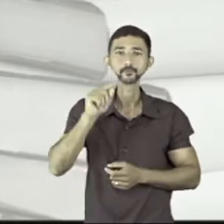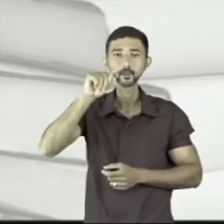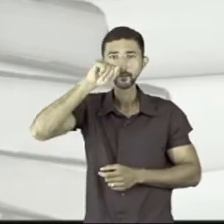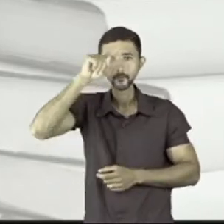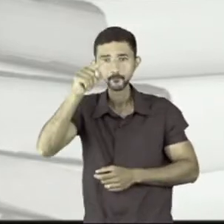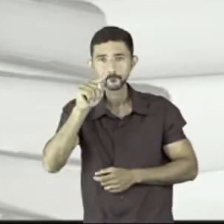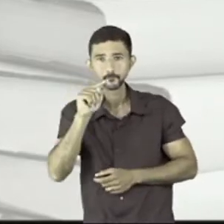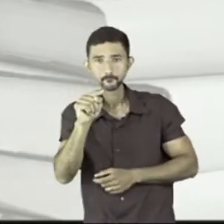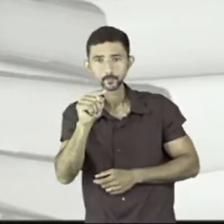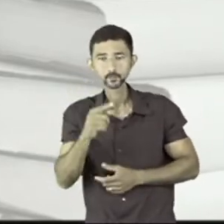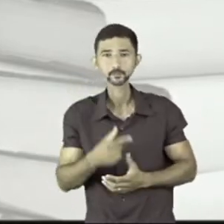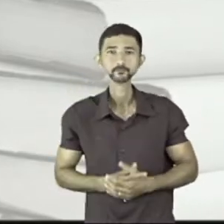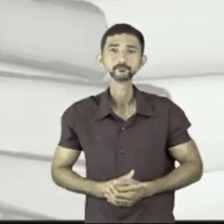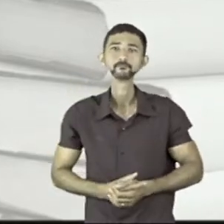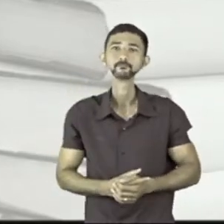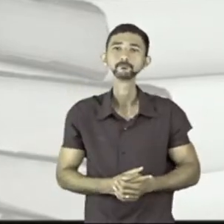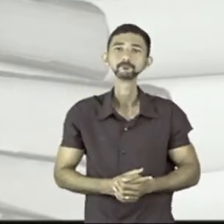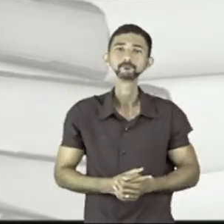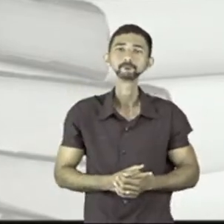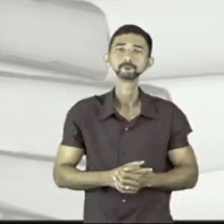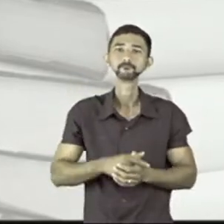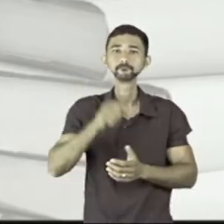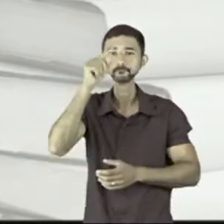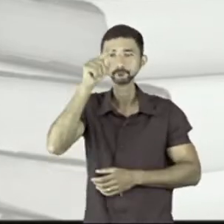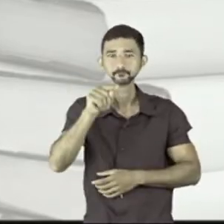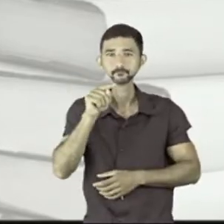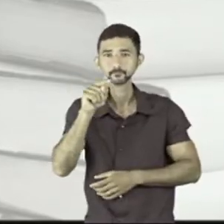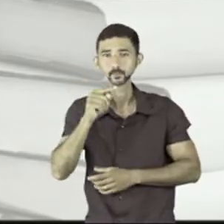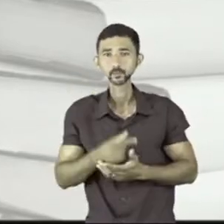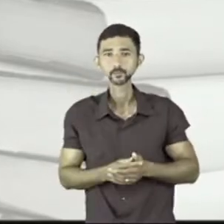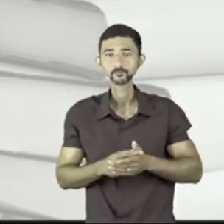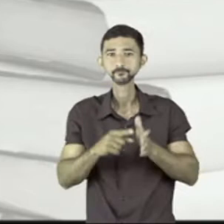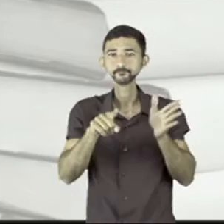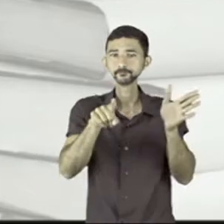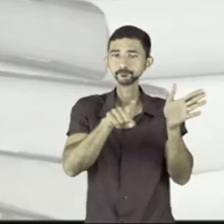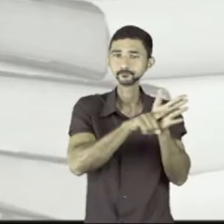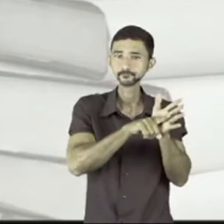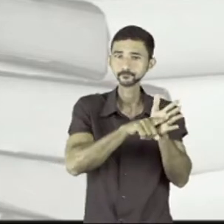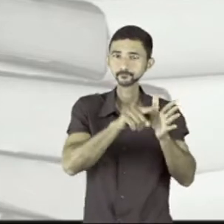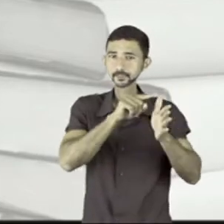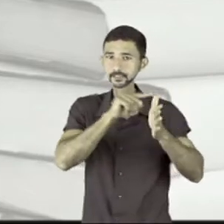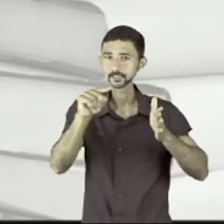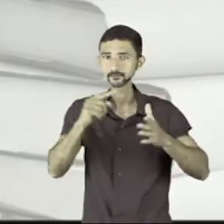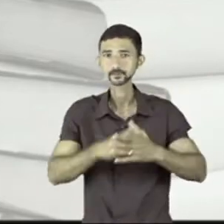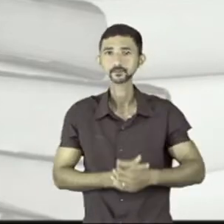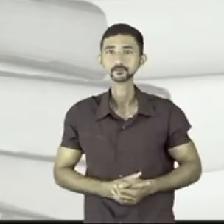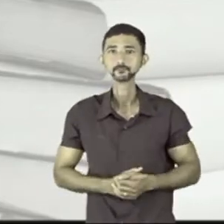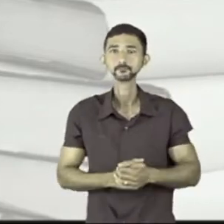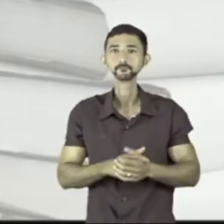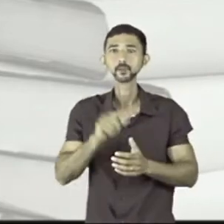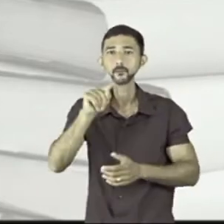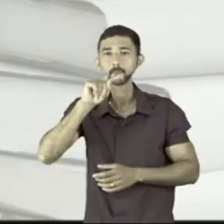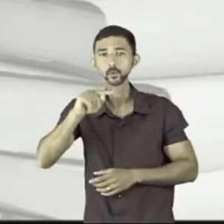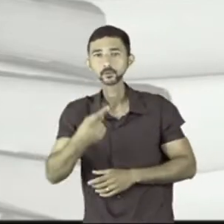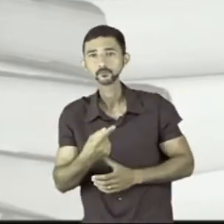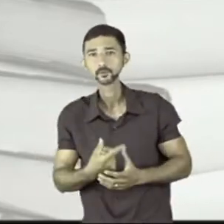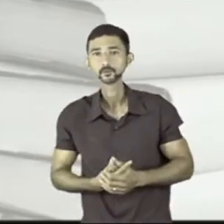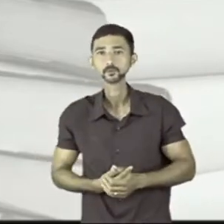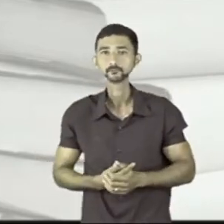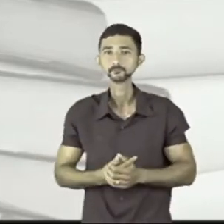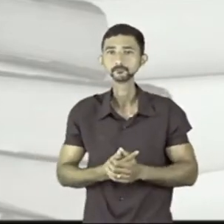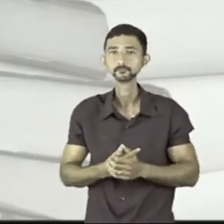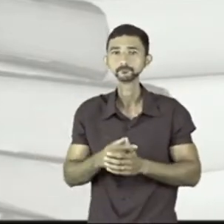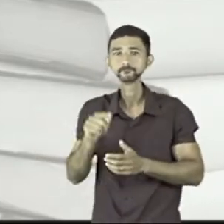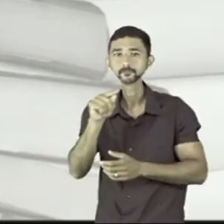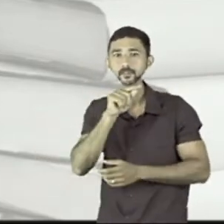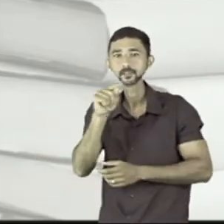interrogação, aqui a exclamação, aqui o travessão, aqui a vírgula, aqui o ponto e vírgula, aqui o